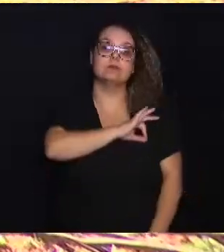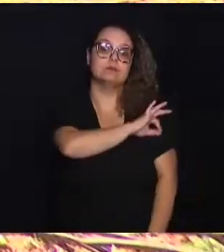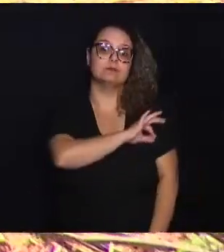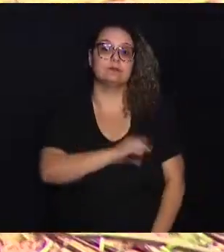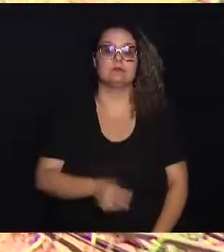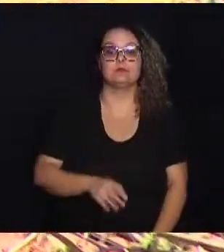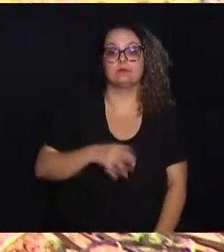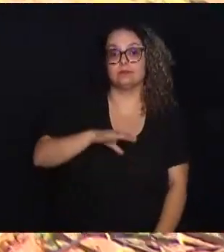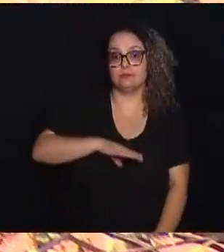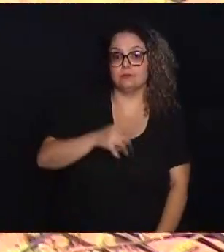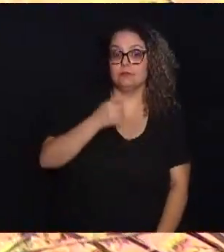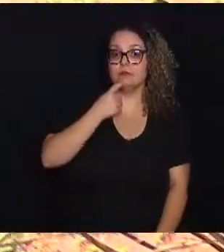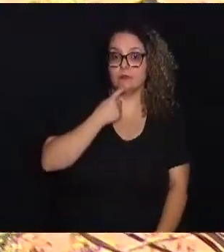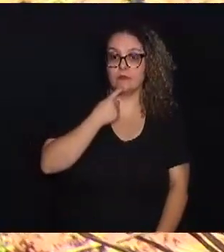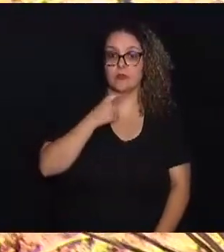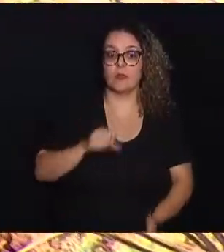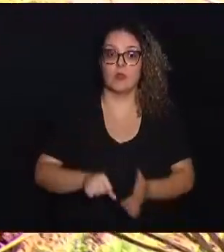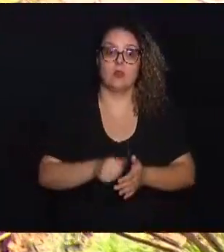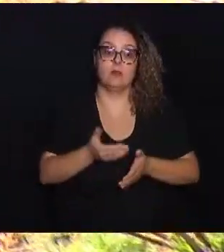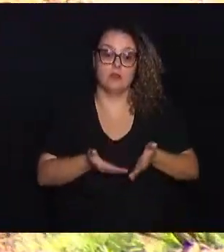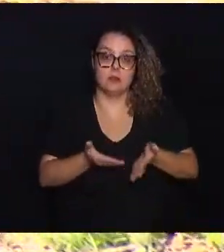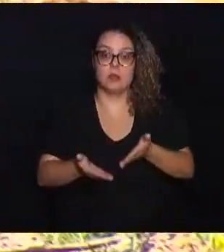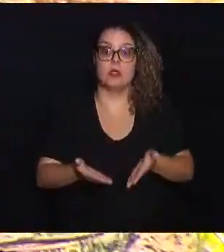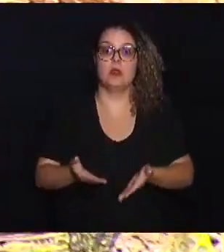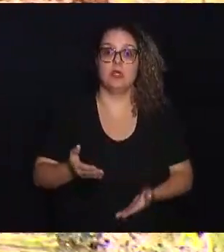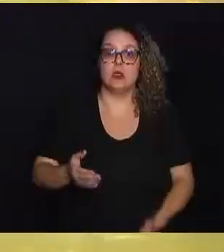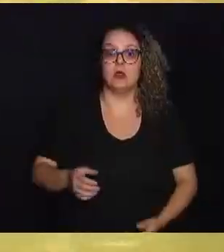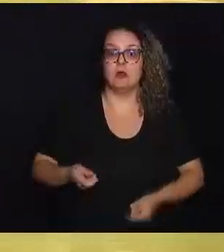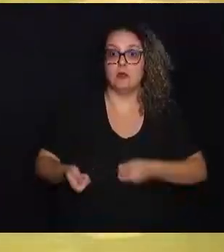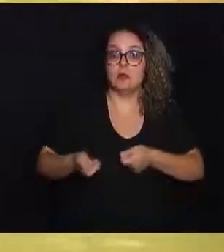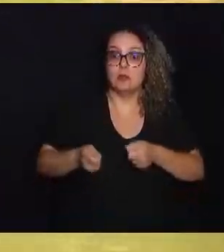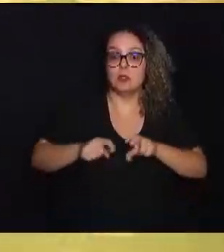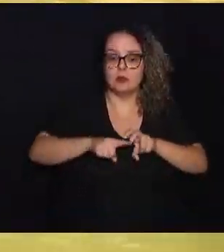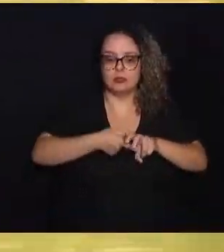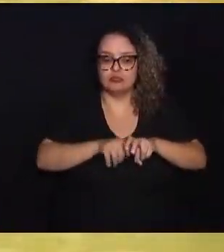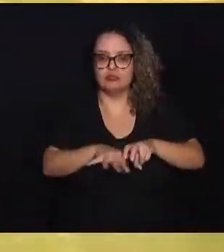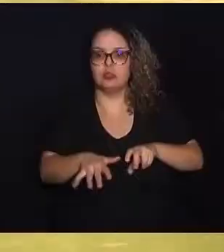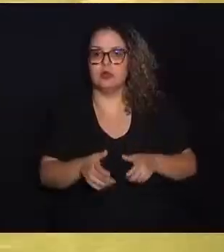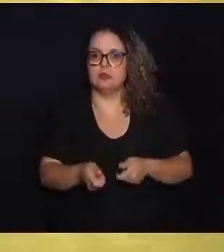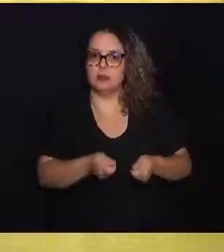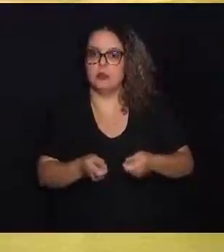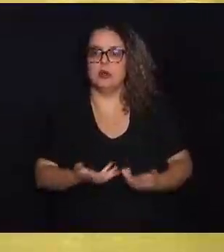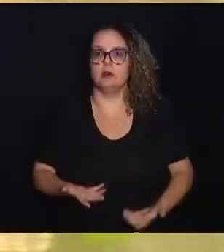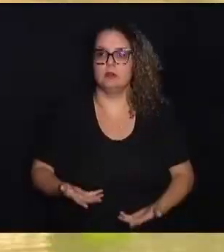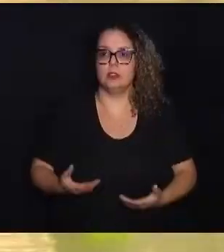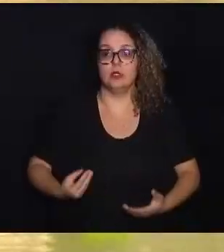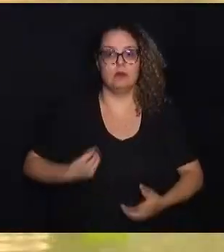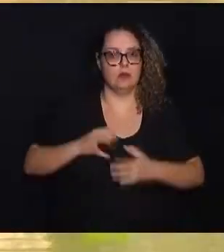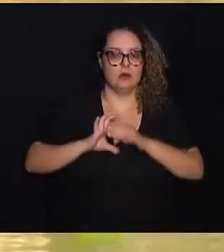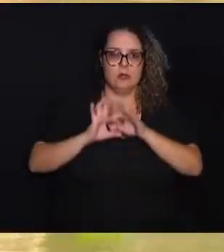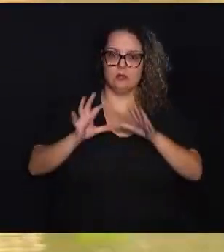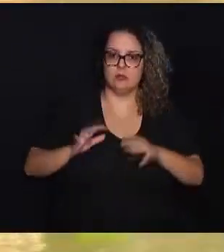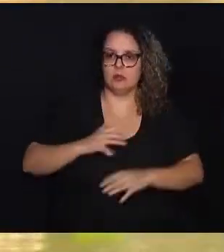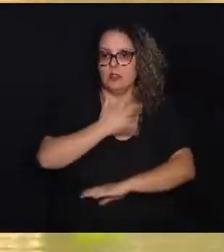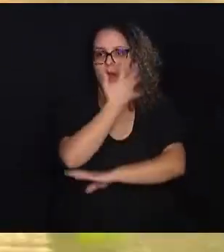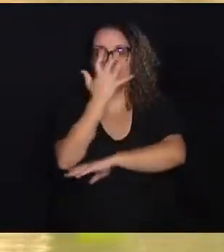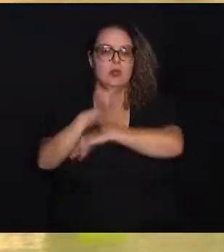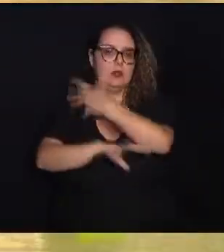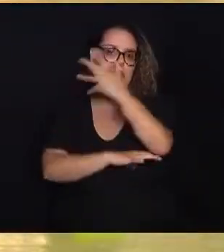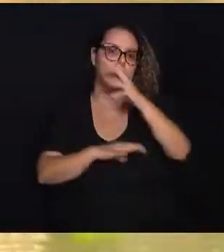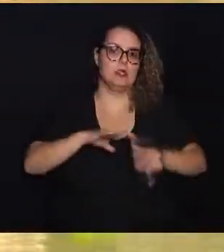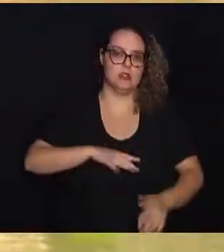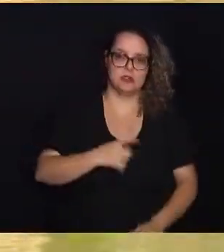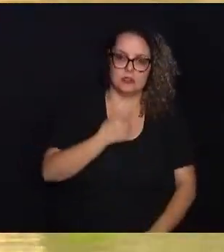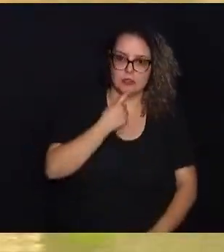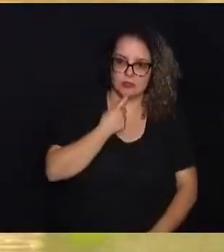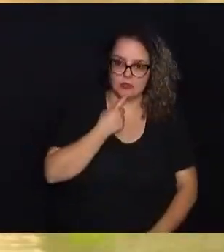A Prefeitura de Campinas iniciou a primeira etapa do manejo para controle reprodutivo das capivaras que vivem livremente nos parques